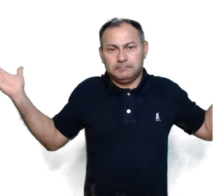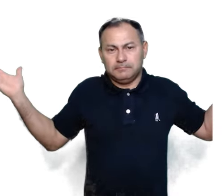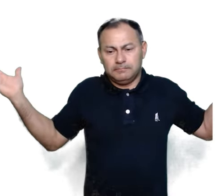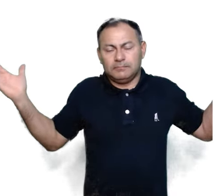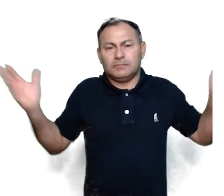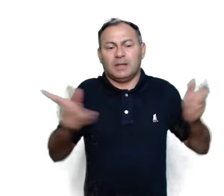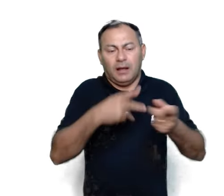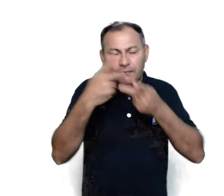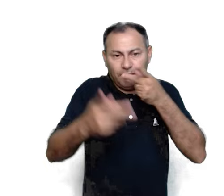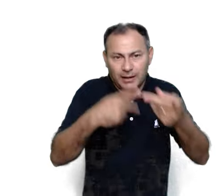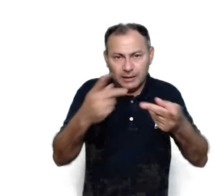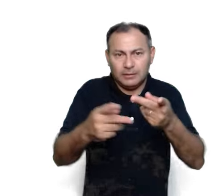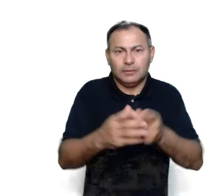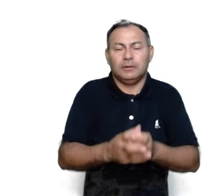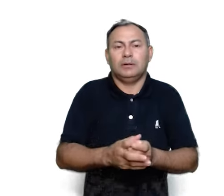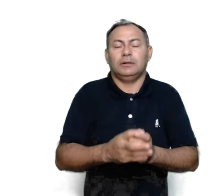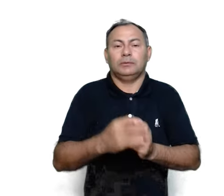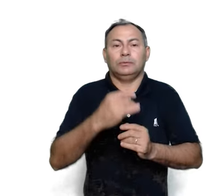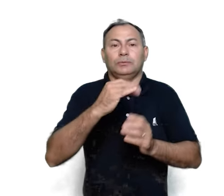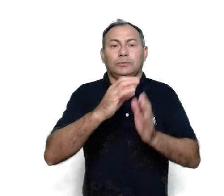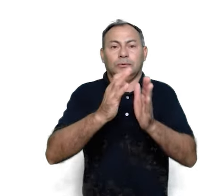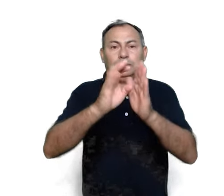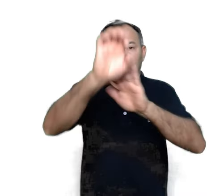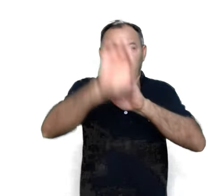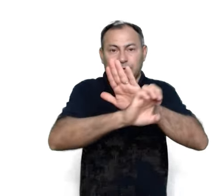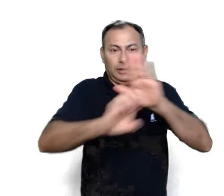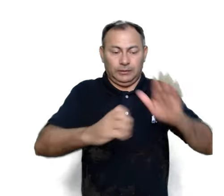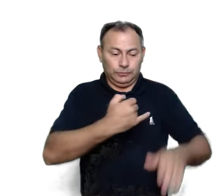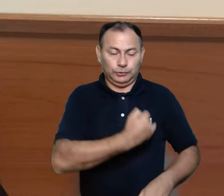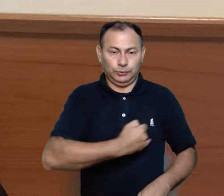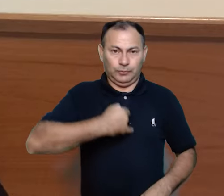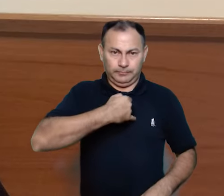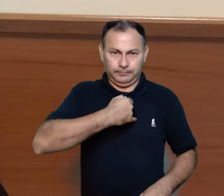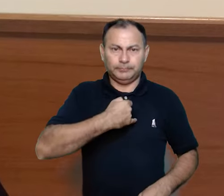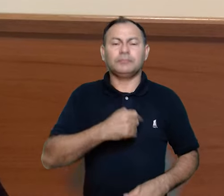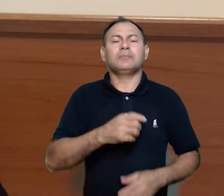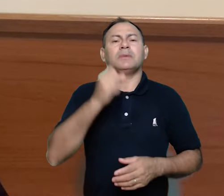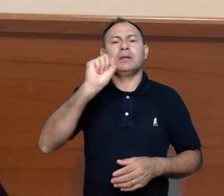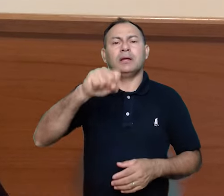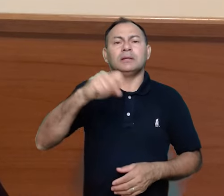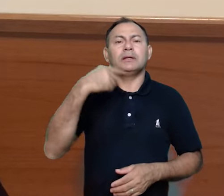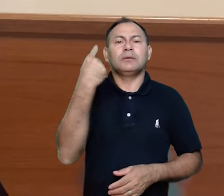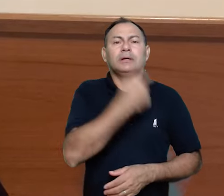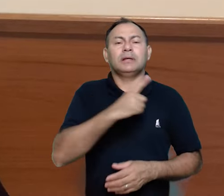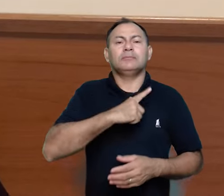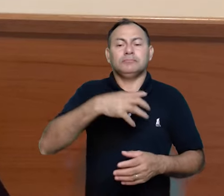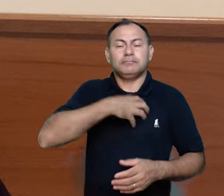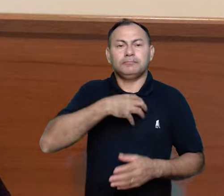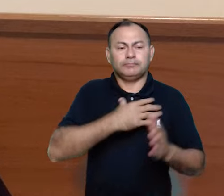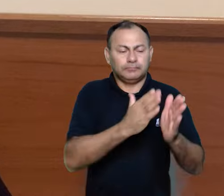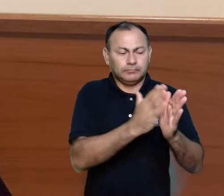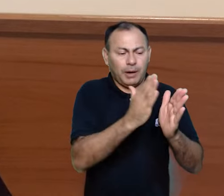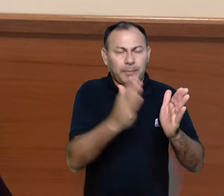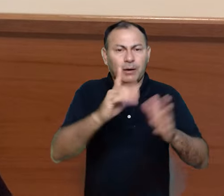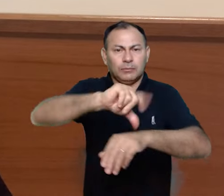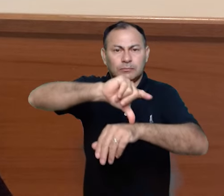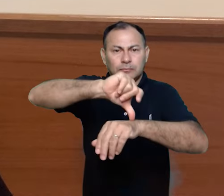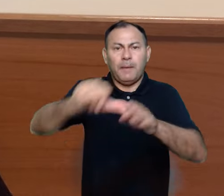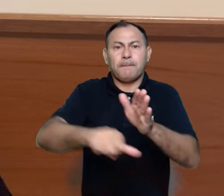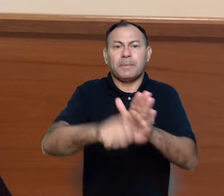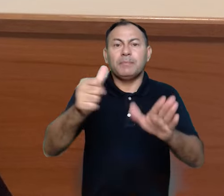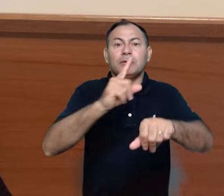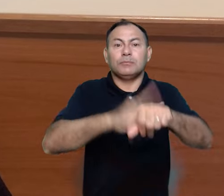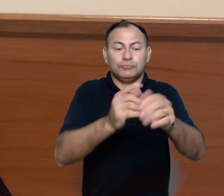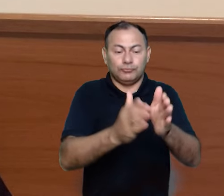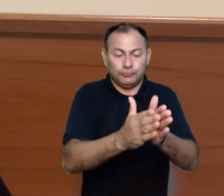a narrativa joanina. Assim, nós temos formado praticamente o